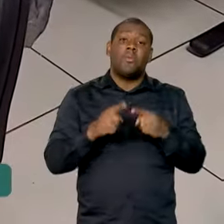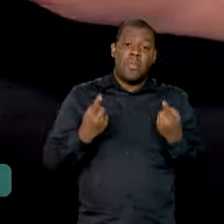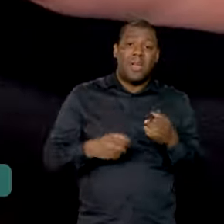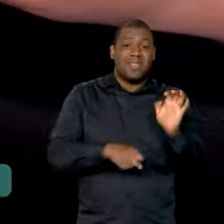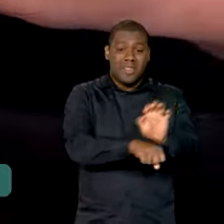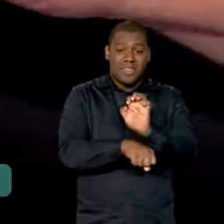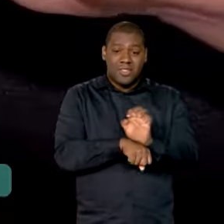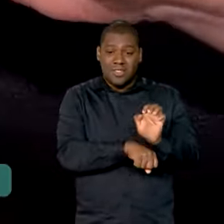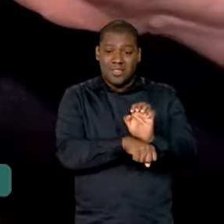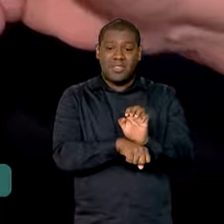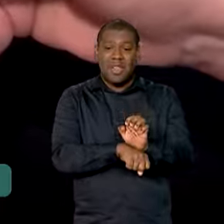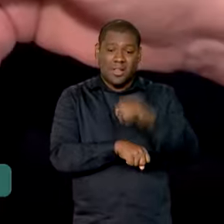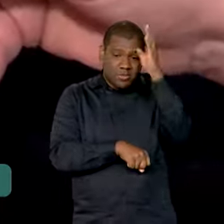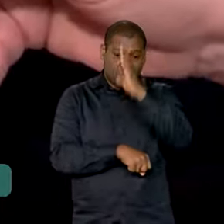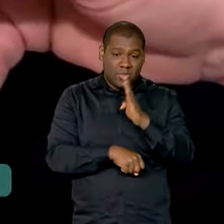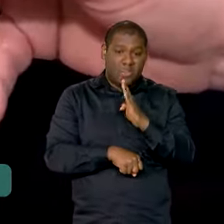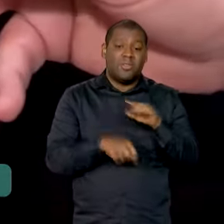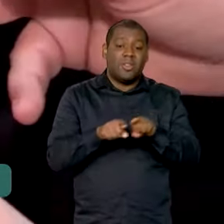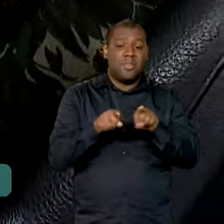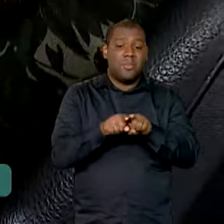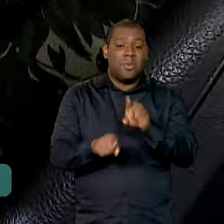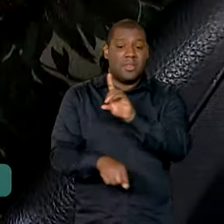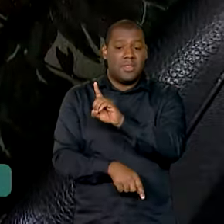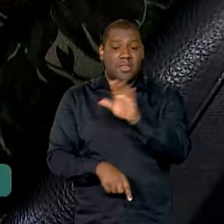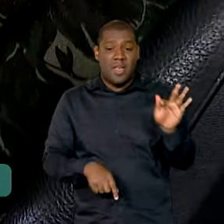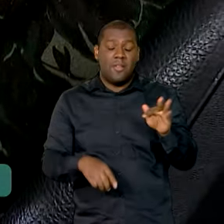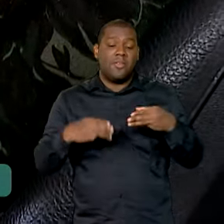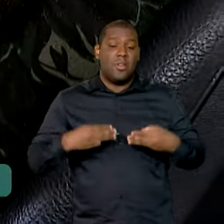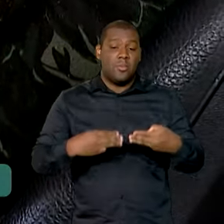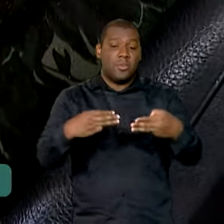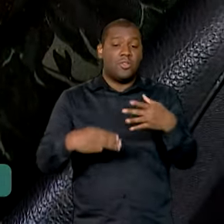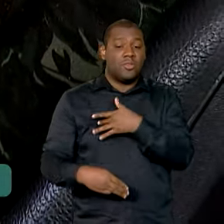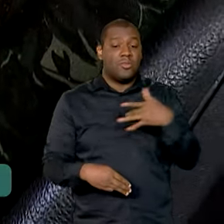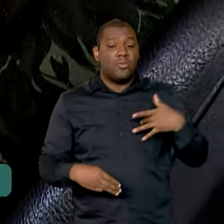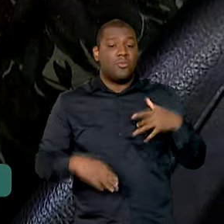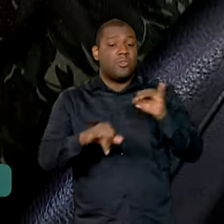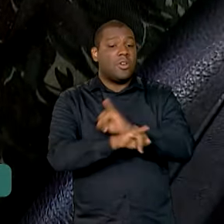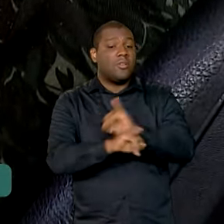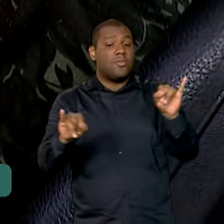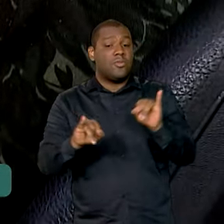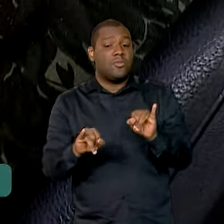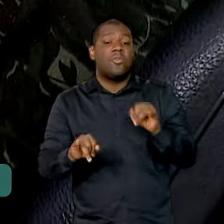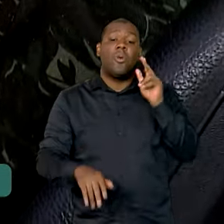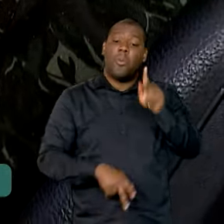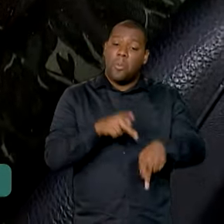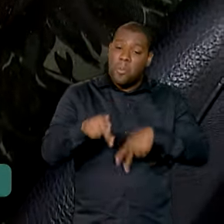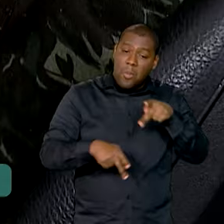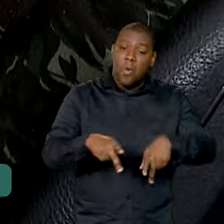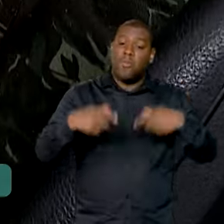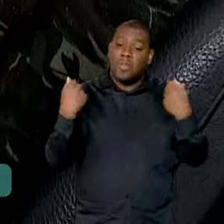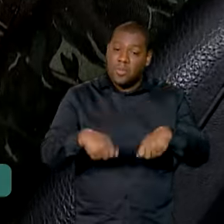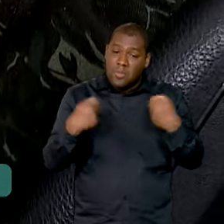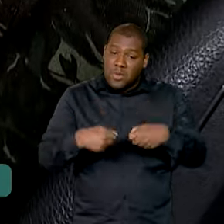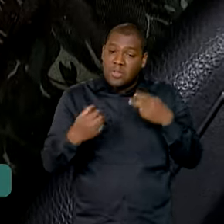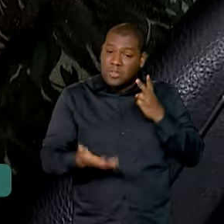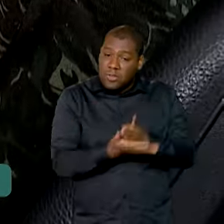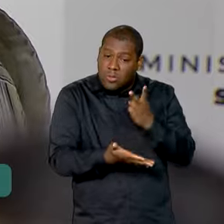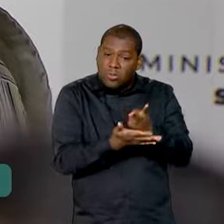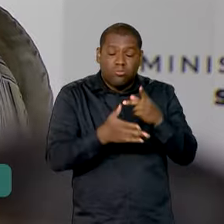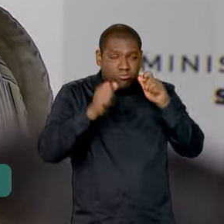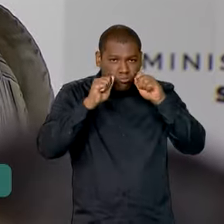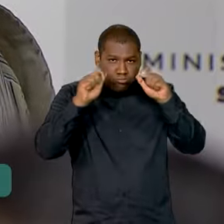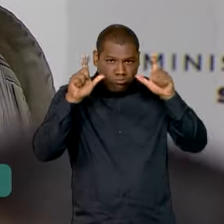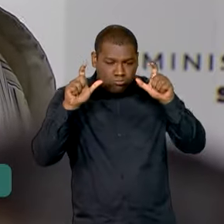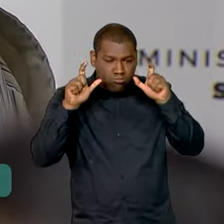brasileiros e no Distrito Federal, o Ministério da Saúde ressalta que a população deve continuar em alerta.